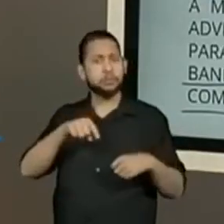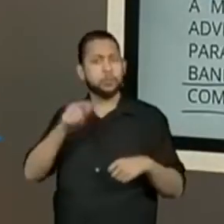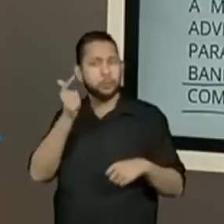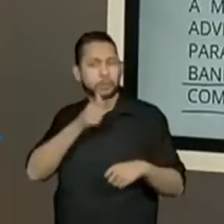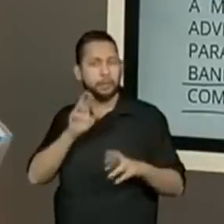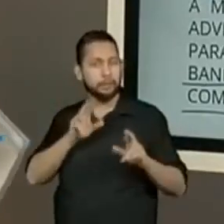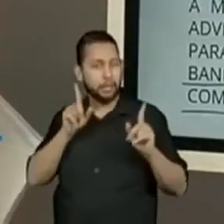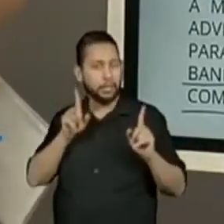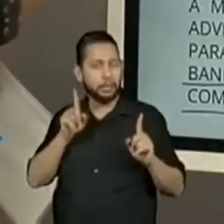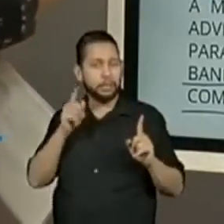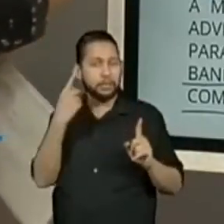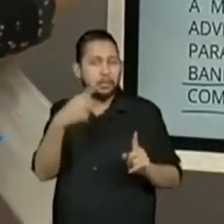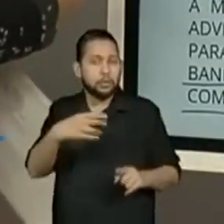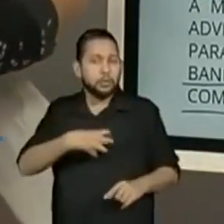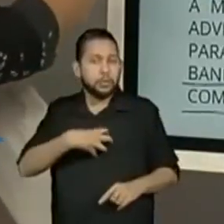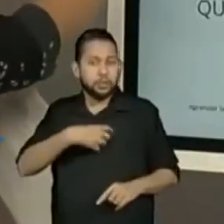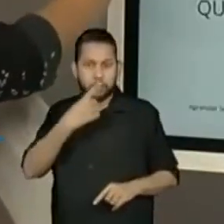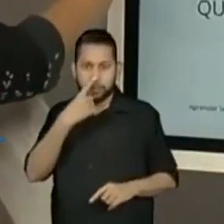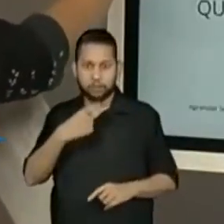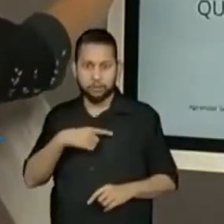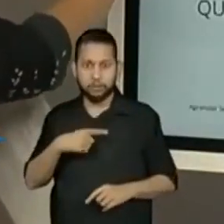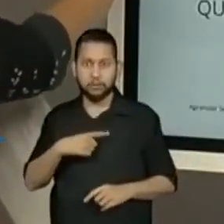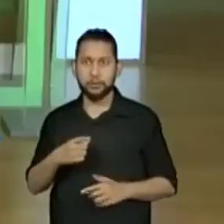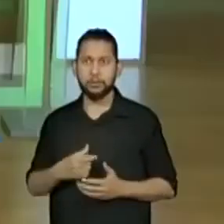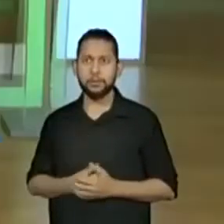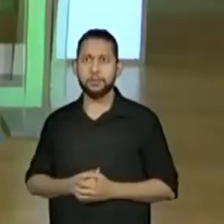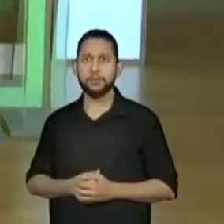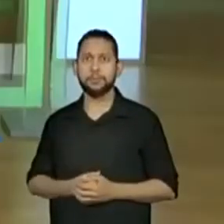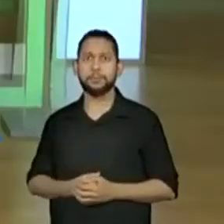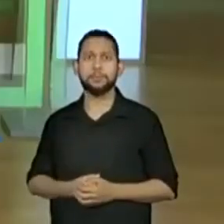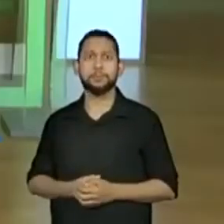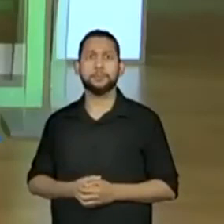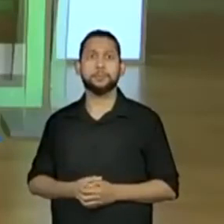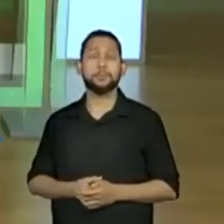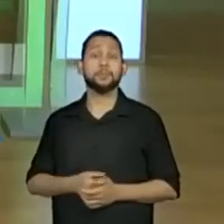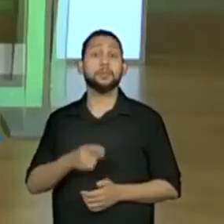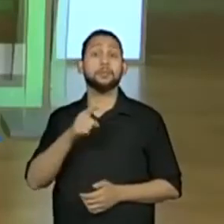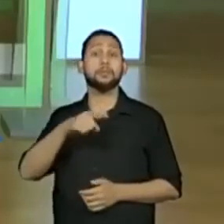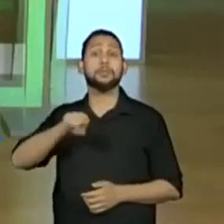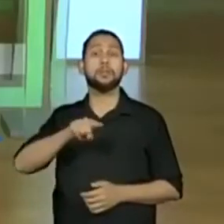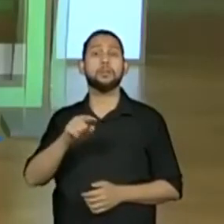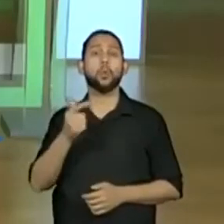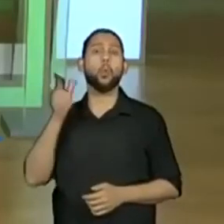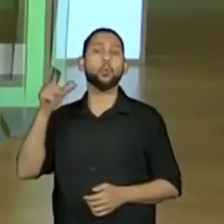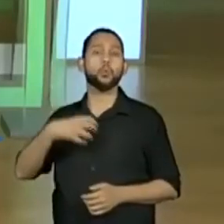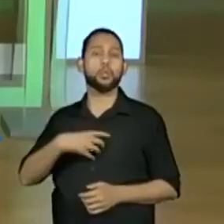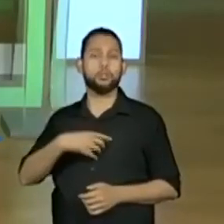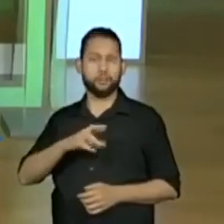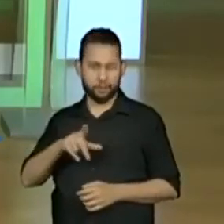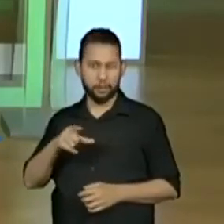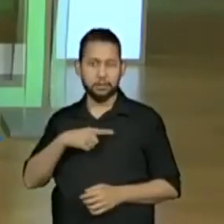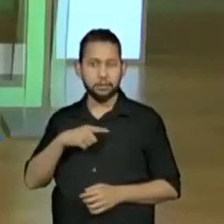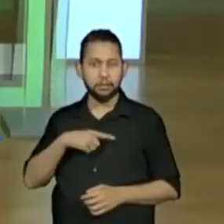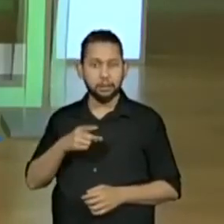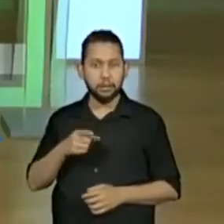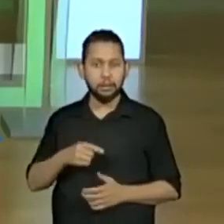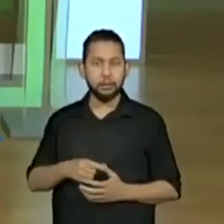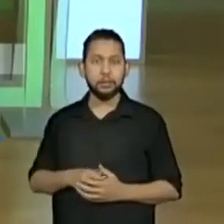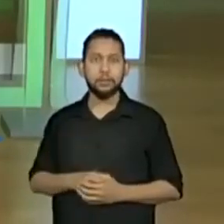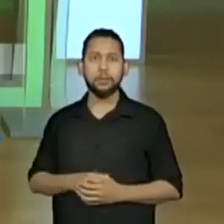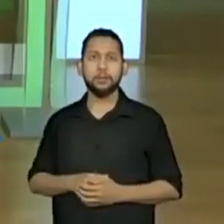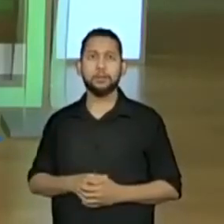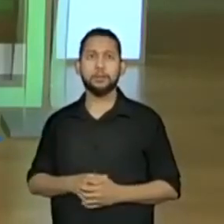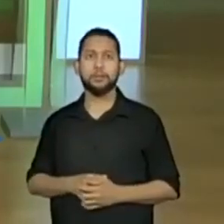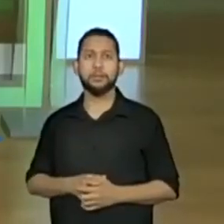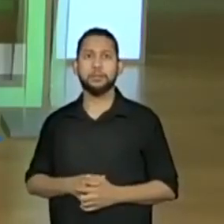diferente? Deixa eu apagar aqui, professora. Será que eles fariam alguma coisa diferente? Vamos ver aqui. Deixa eu apagar